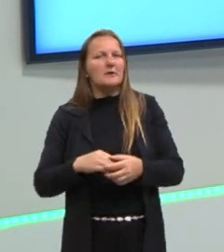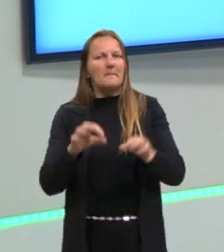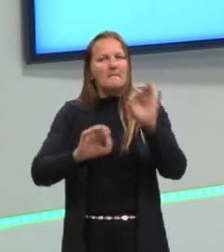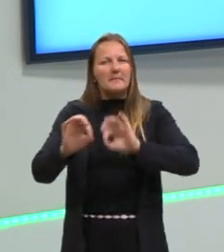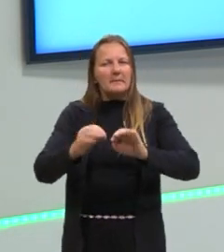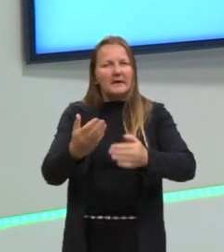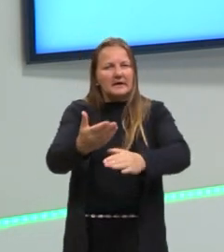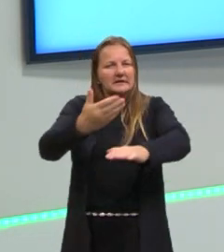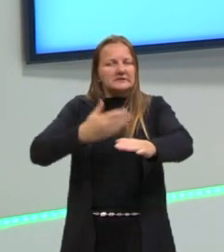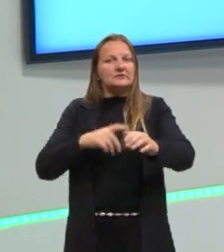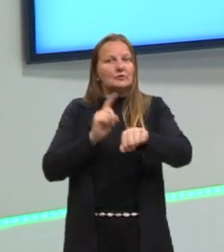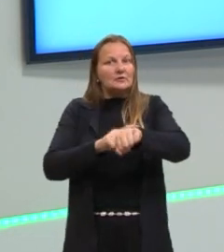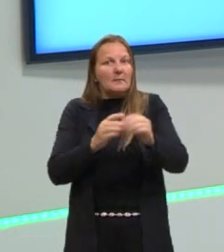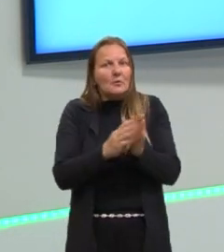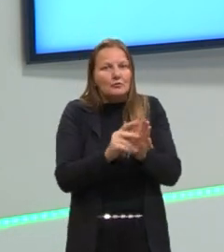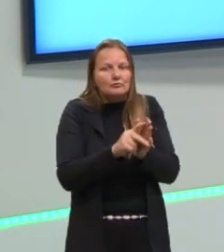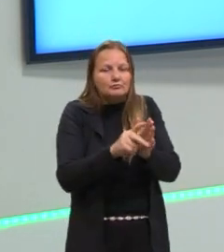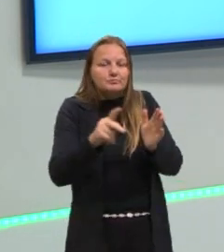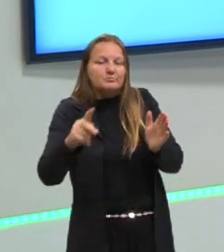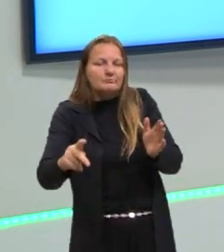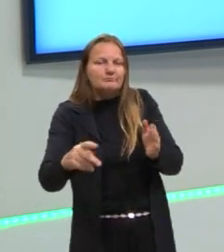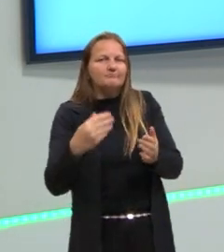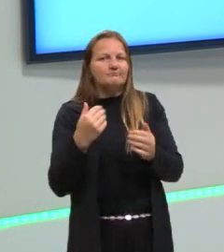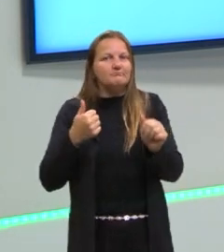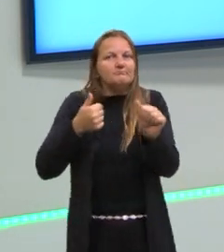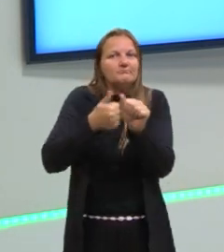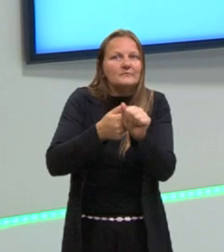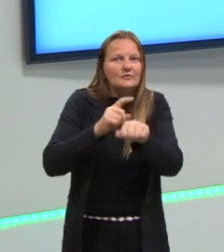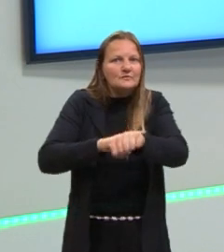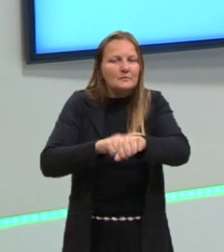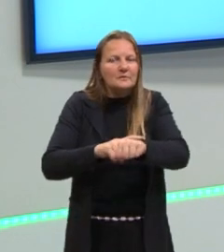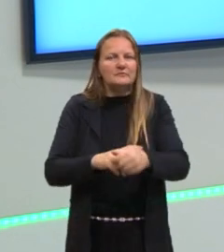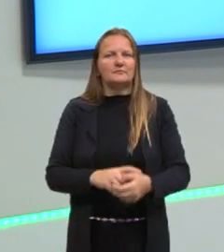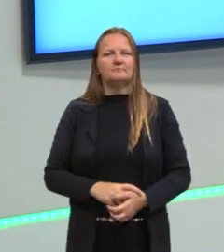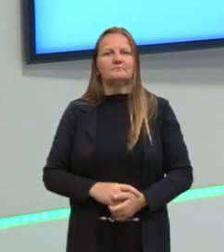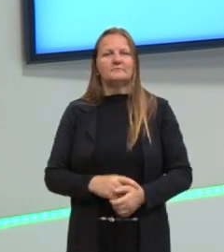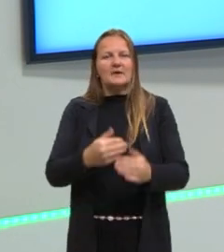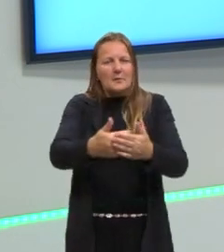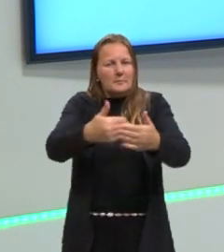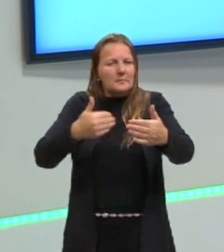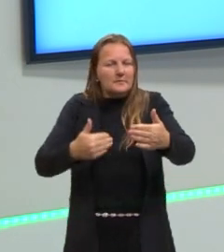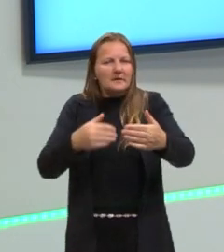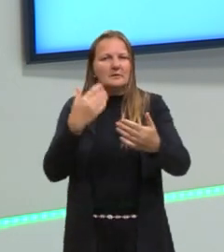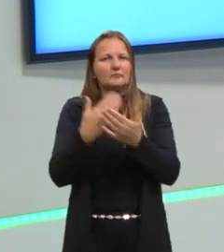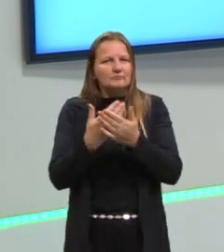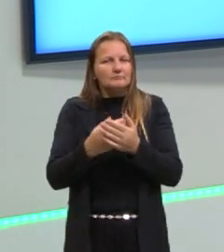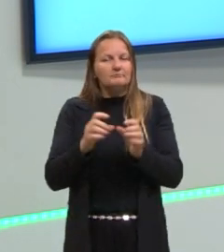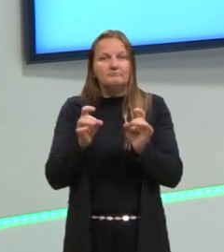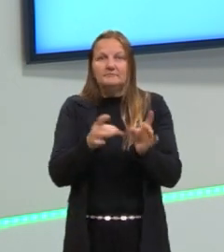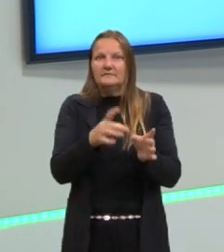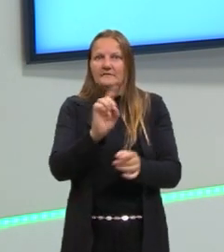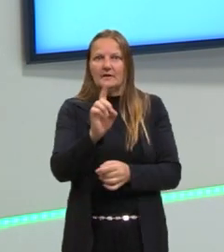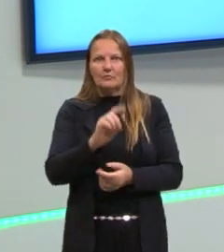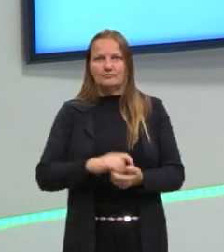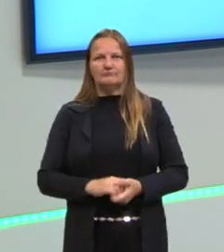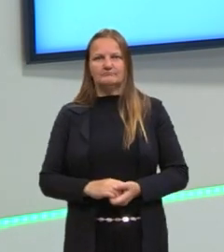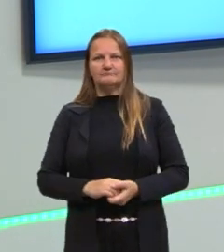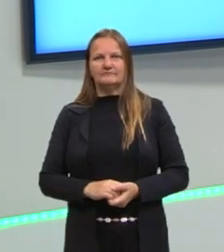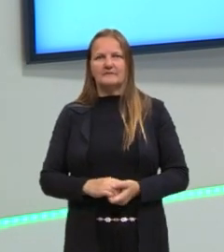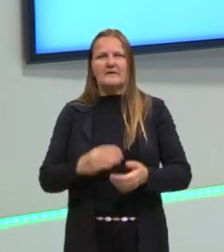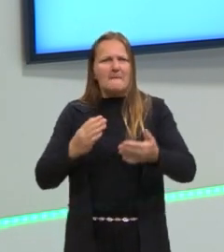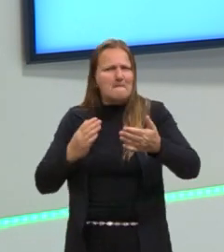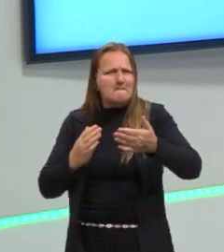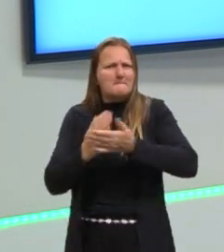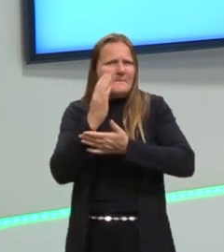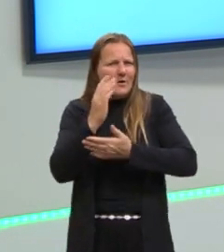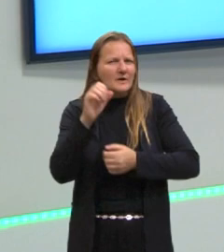antes, ainda tem um tempinho, não desça para a última hora, claro, mas ainda tem um tempinho aí, não desiste. Um não, tu já tem. Bora